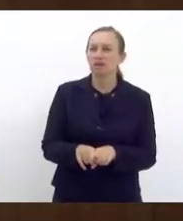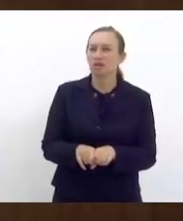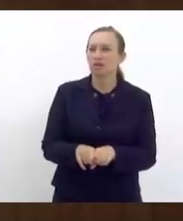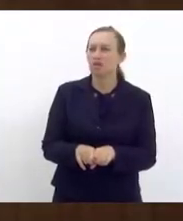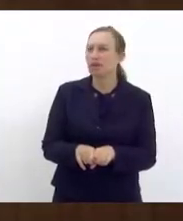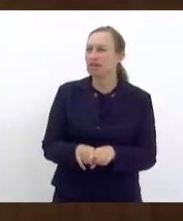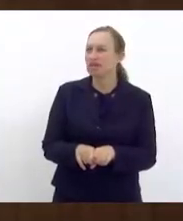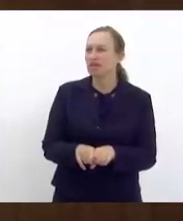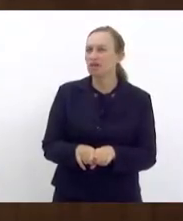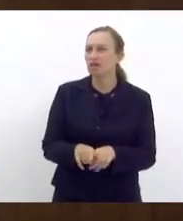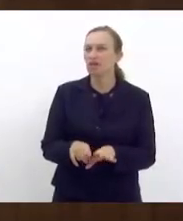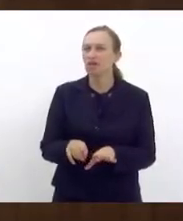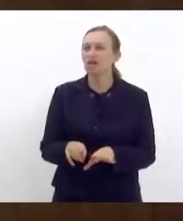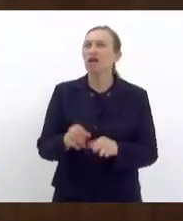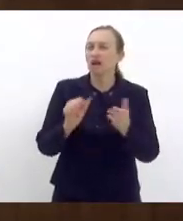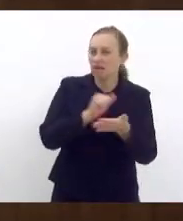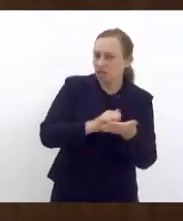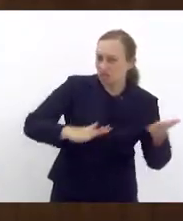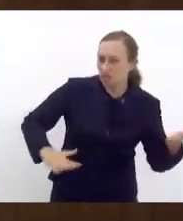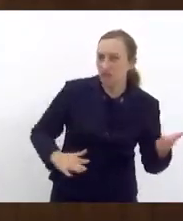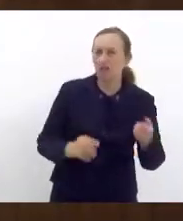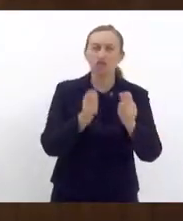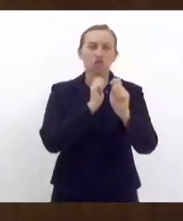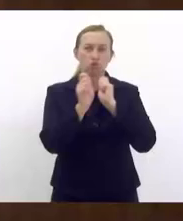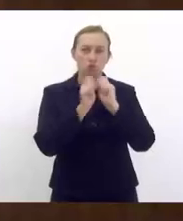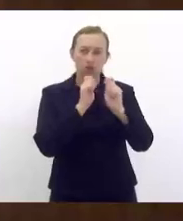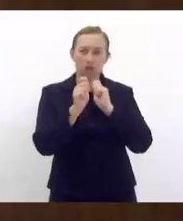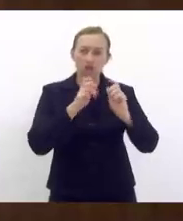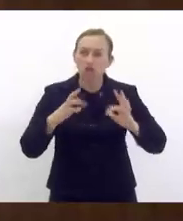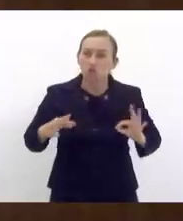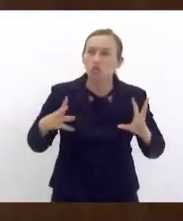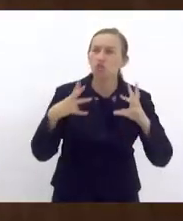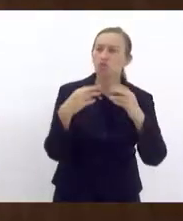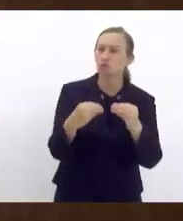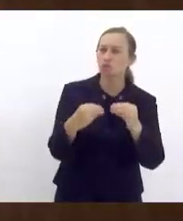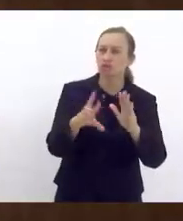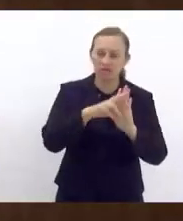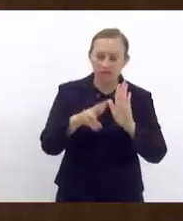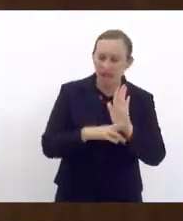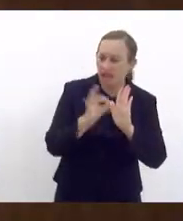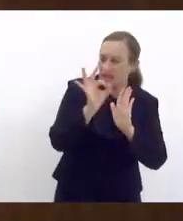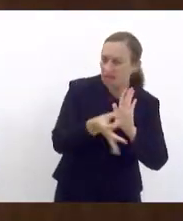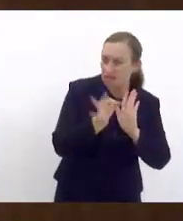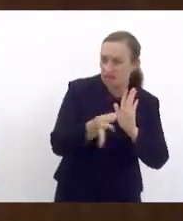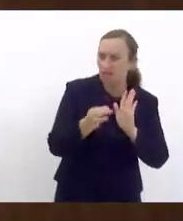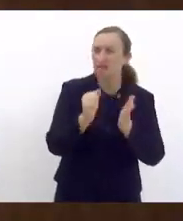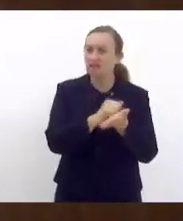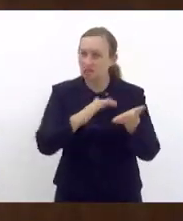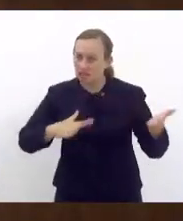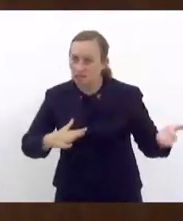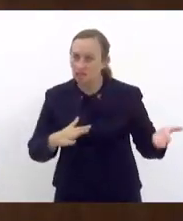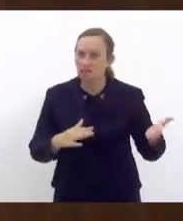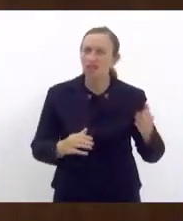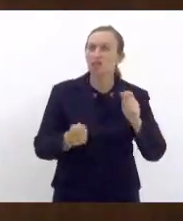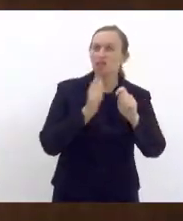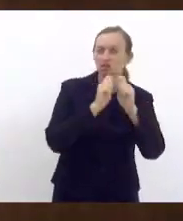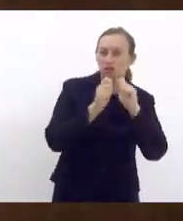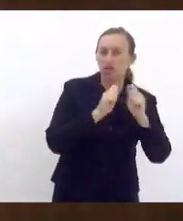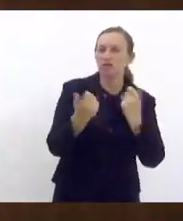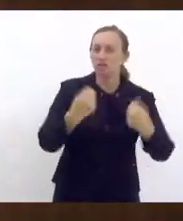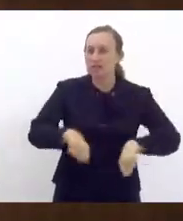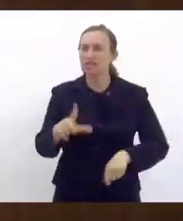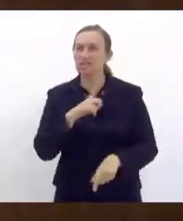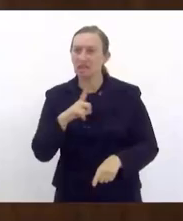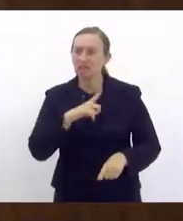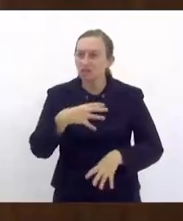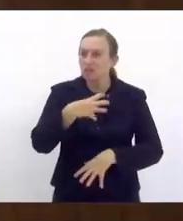creditação da atividade jornalística, com todas as prerrogativas legais que as atividades editoriais e jornalísticas devem ter, no